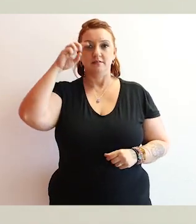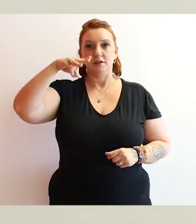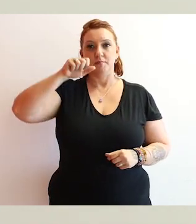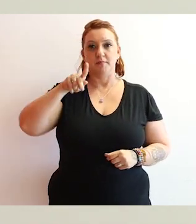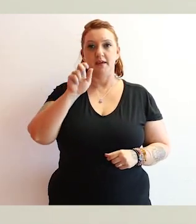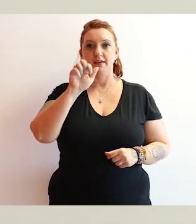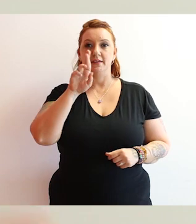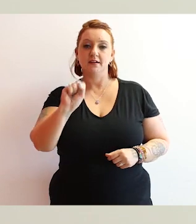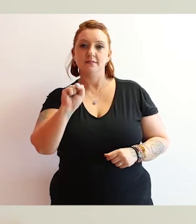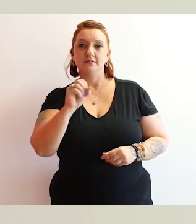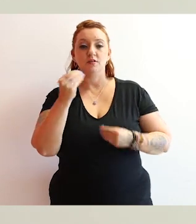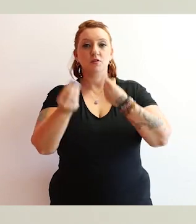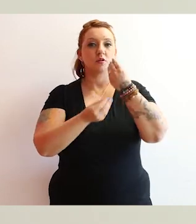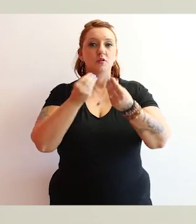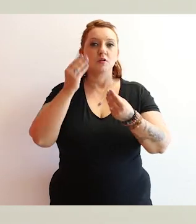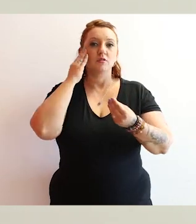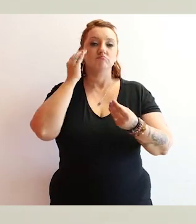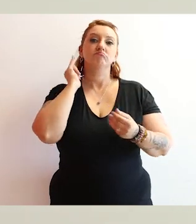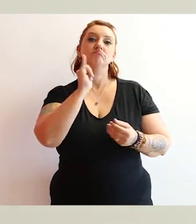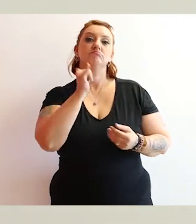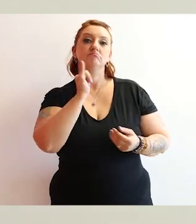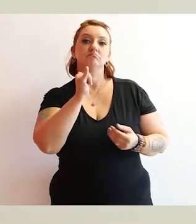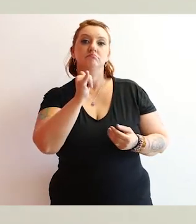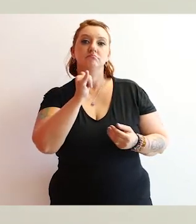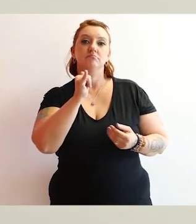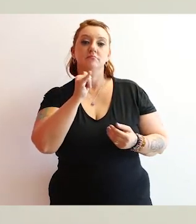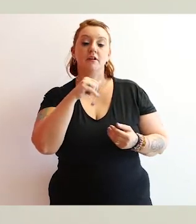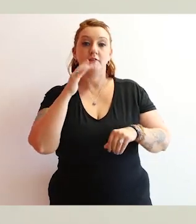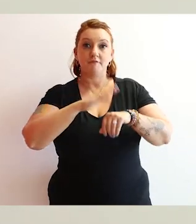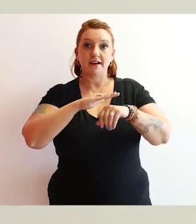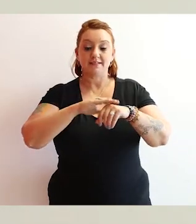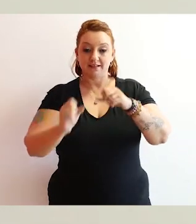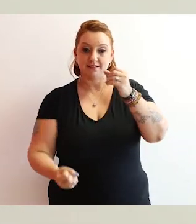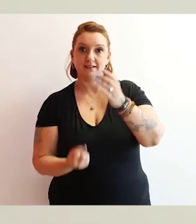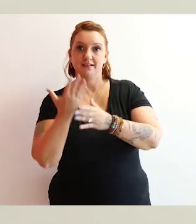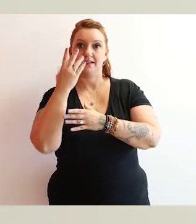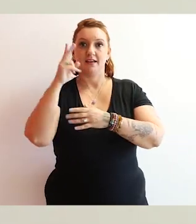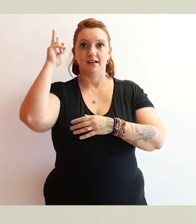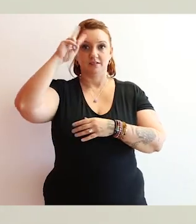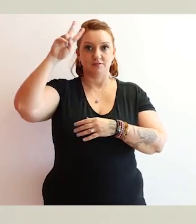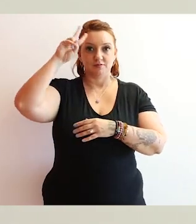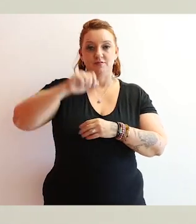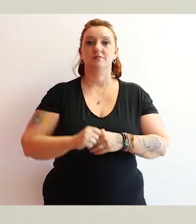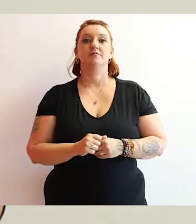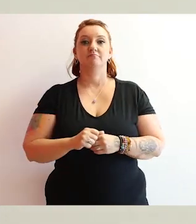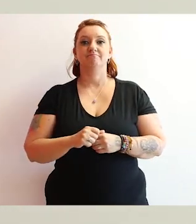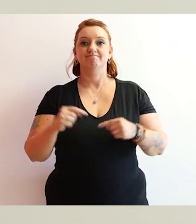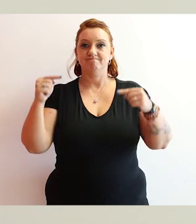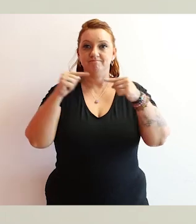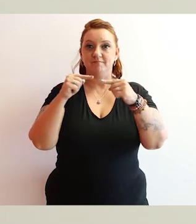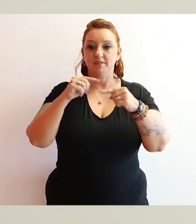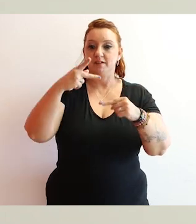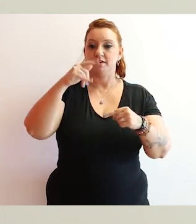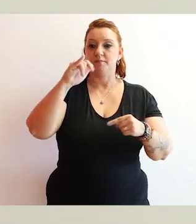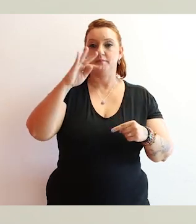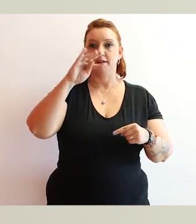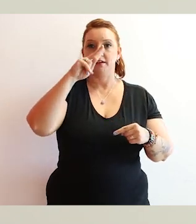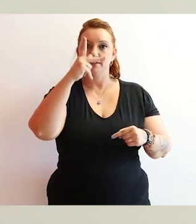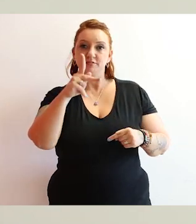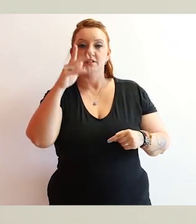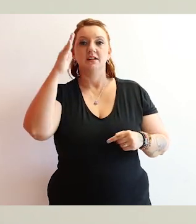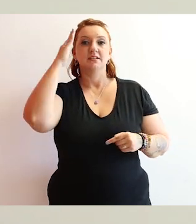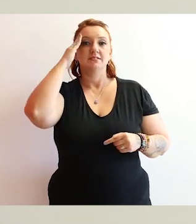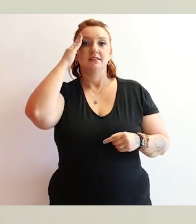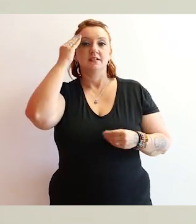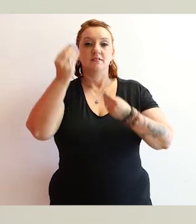história para ser um fazedor de história? Isso tem muito a ver com o pitch. Pitch é uma das técnicas de você saber fazer a sua história e contando a sua